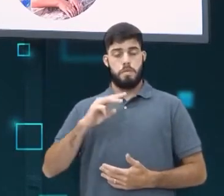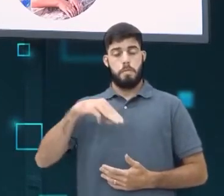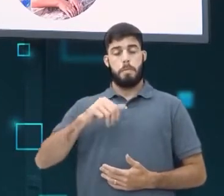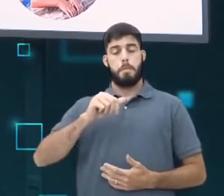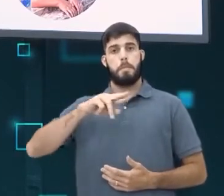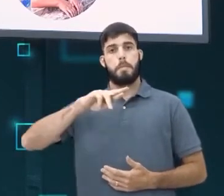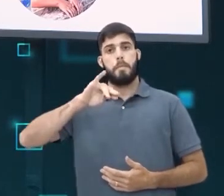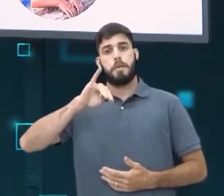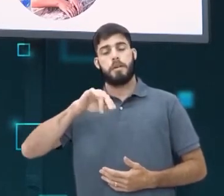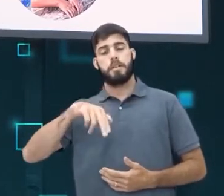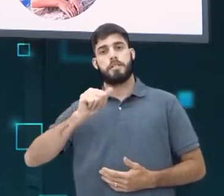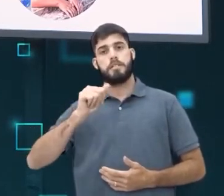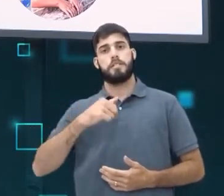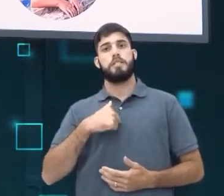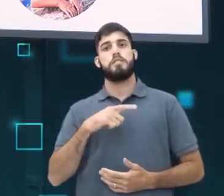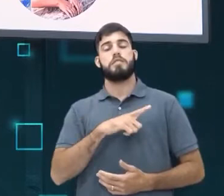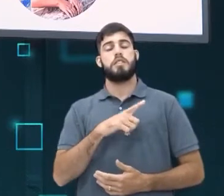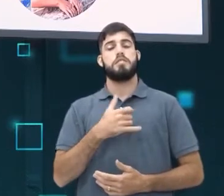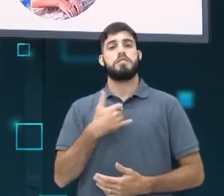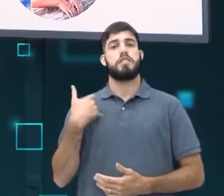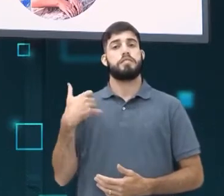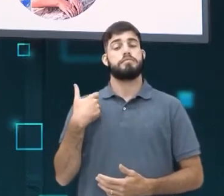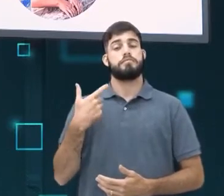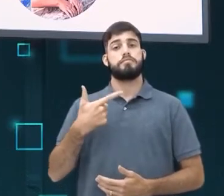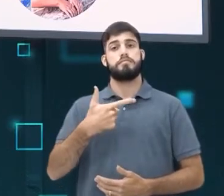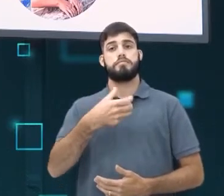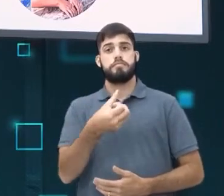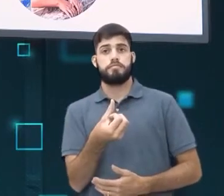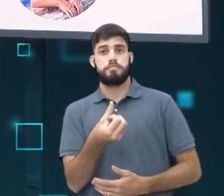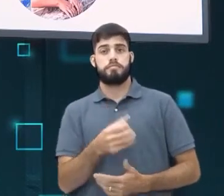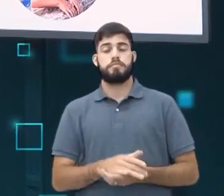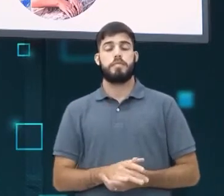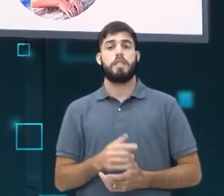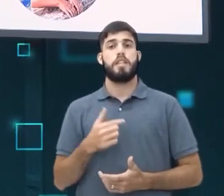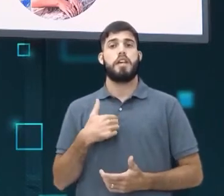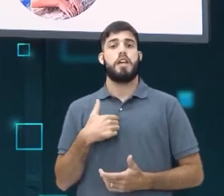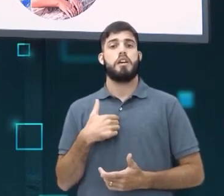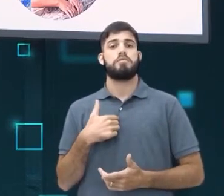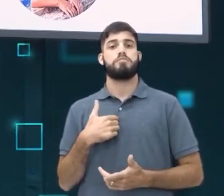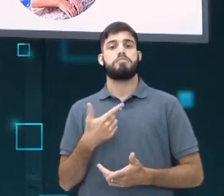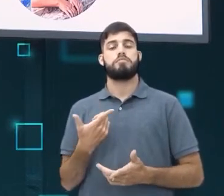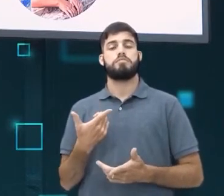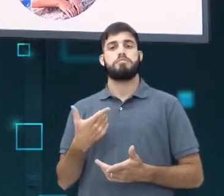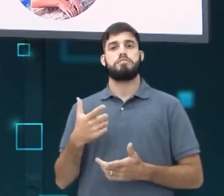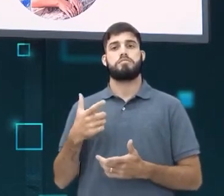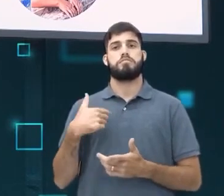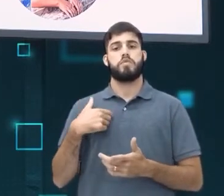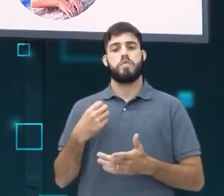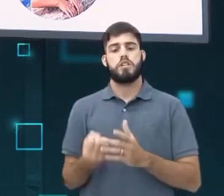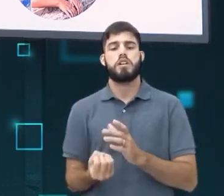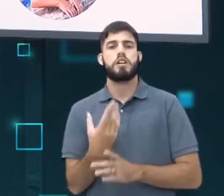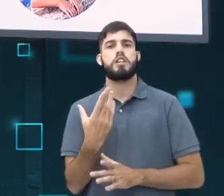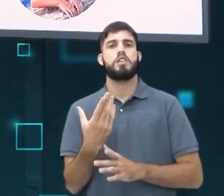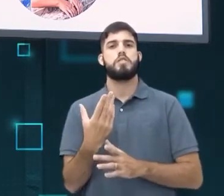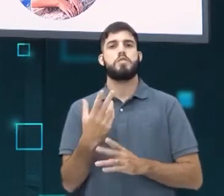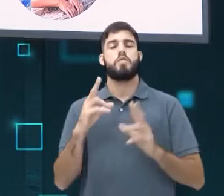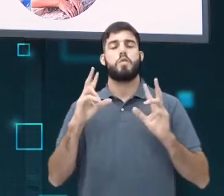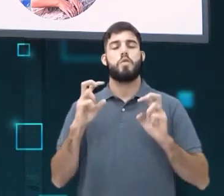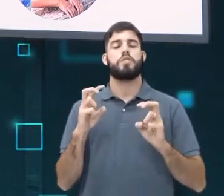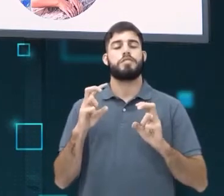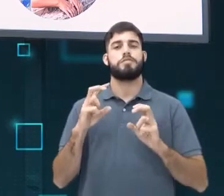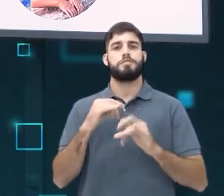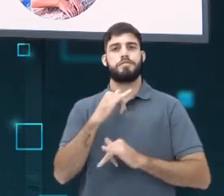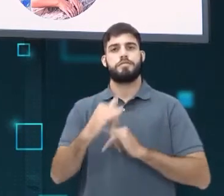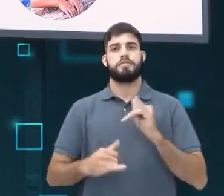tenho 26 anos e moro aqui em Caruaru. Sou influenciadora digital e produtora de conteúdo e meu conteúdo